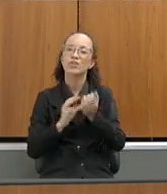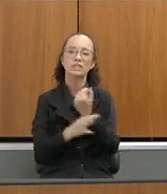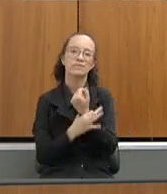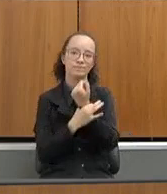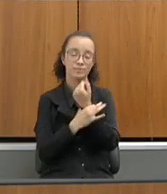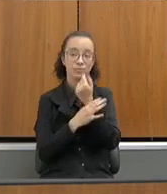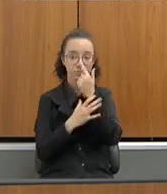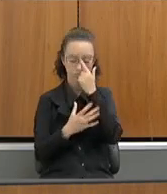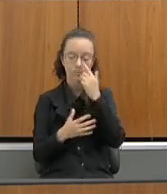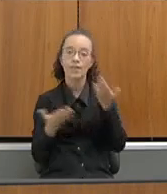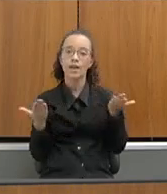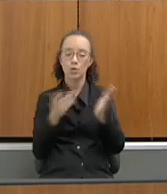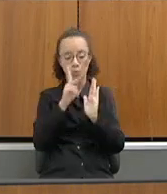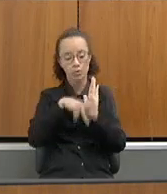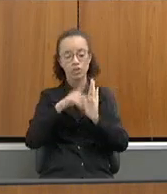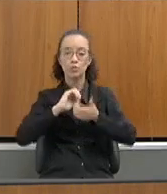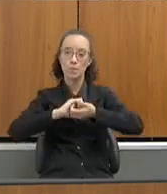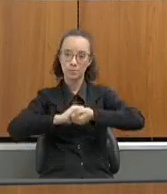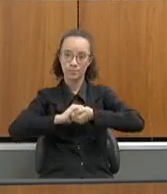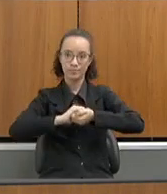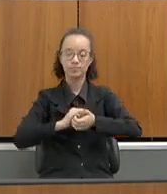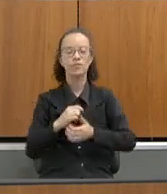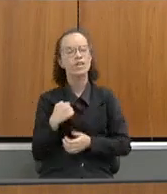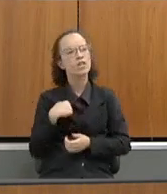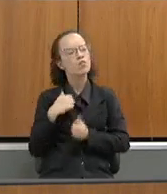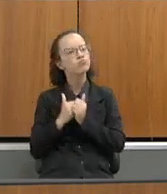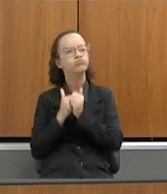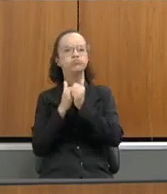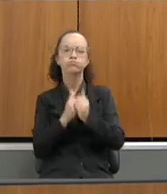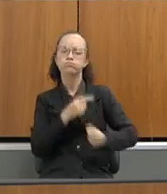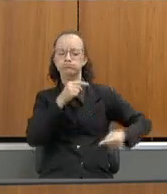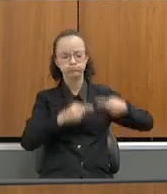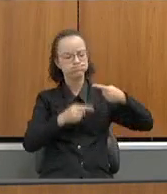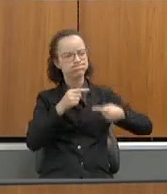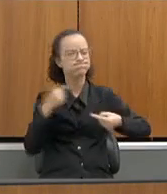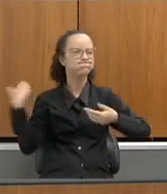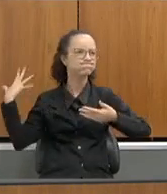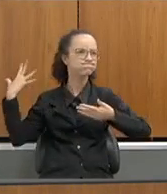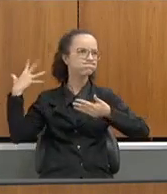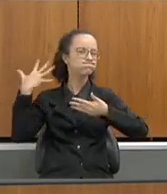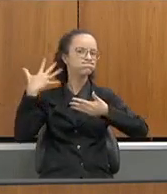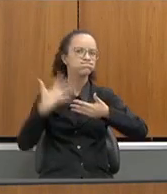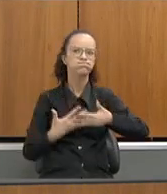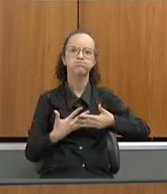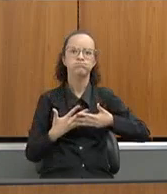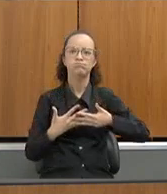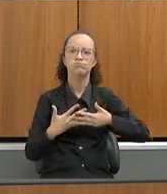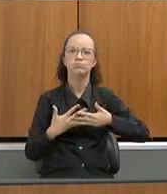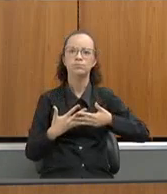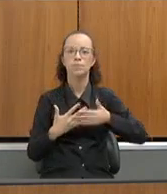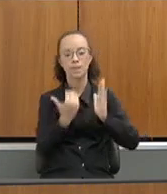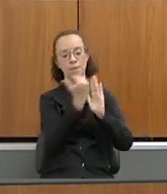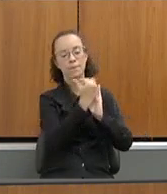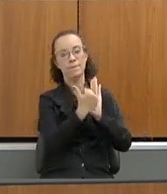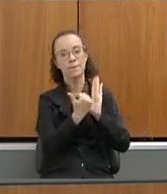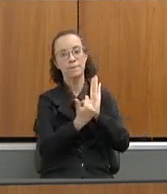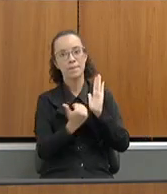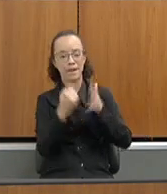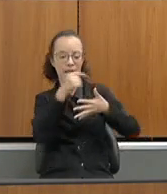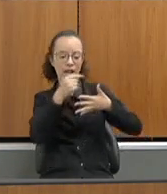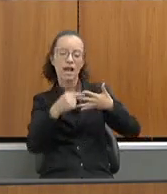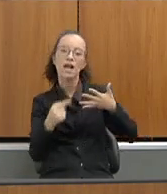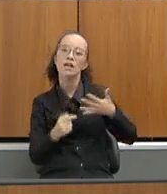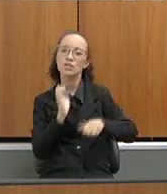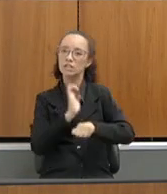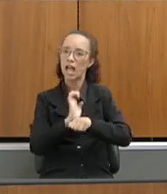Ainda, sobre Mãos Dadas, eu acompanhei muito as discussões e não era requisito do governo do Estado que